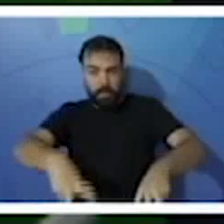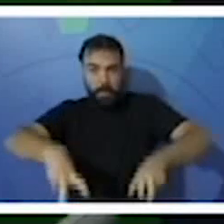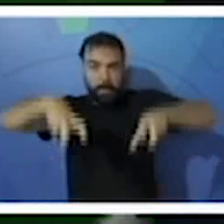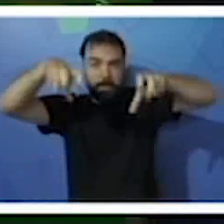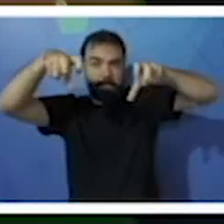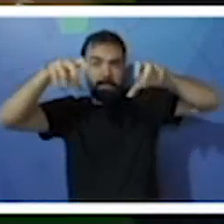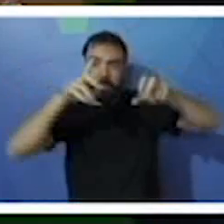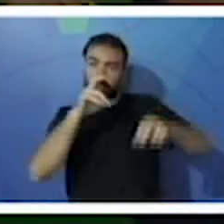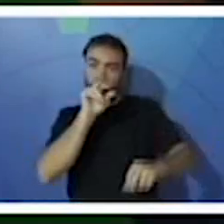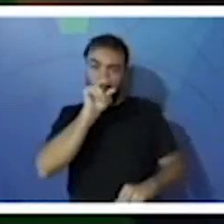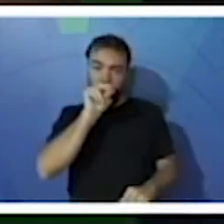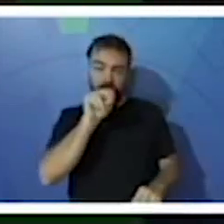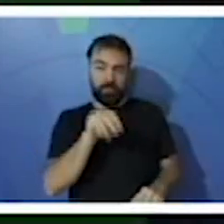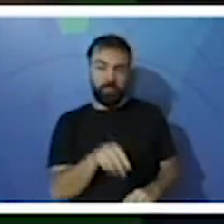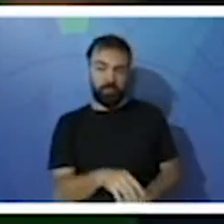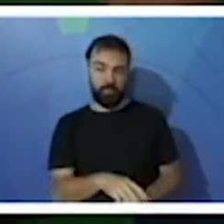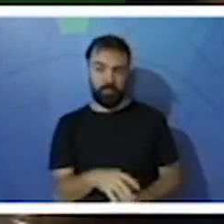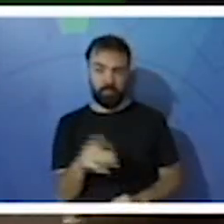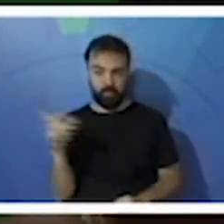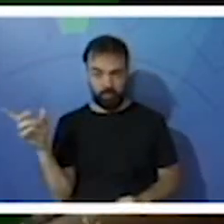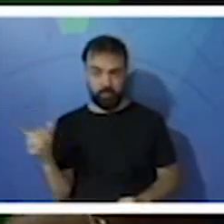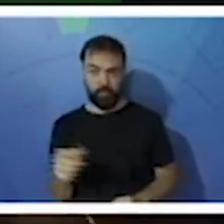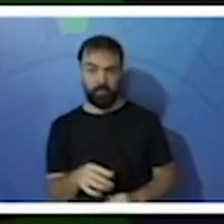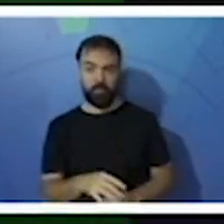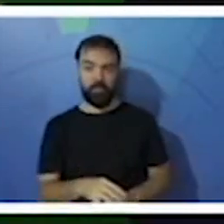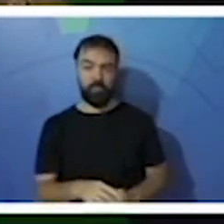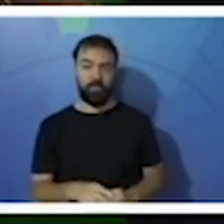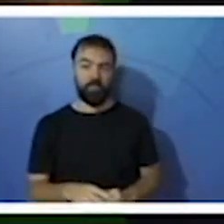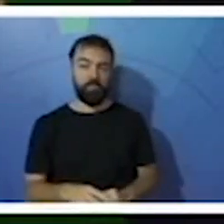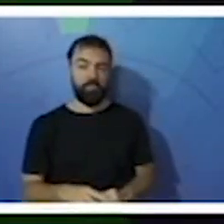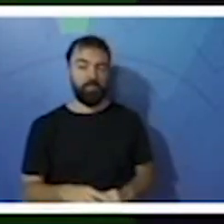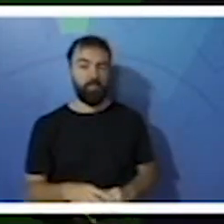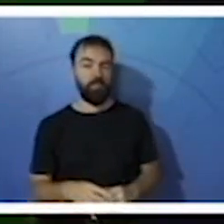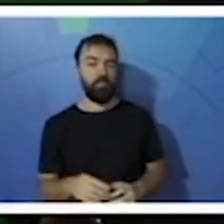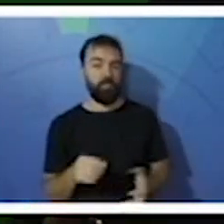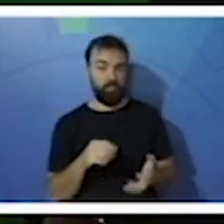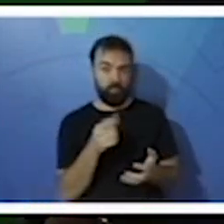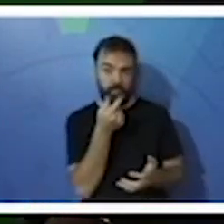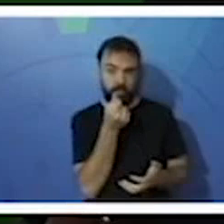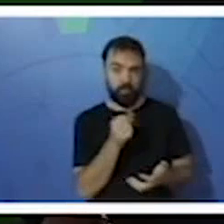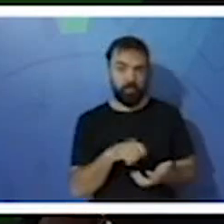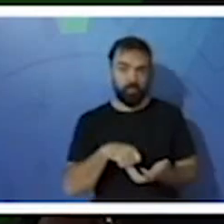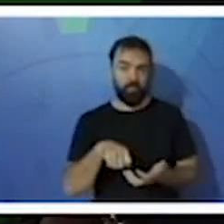para agarrar suas presas. Vamos fazer essa relação? Peguem aí o seu lápis.